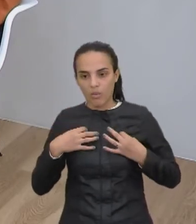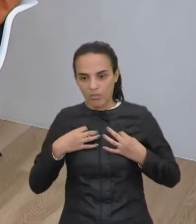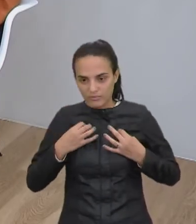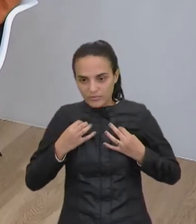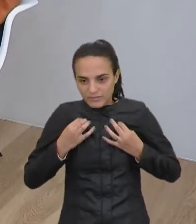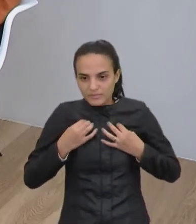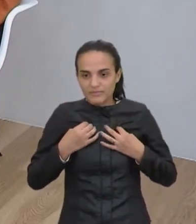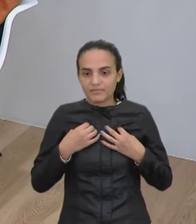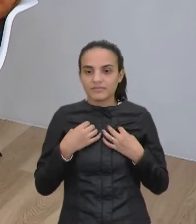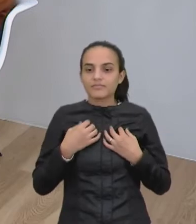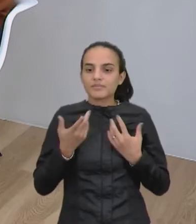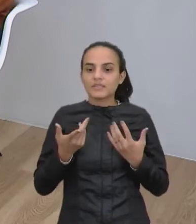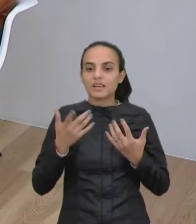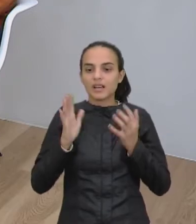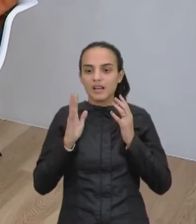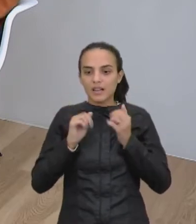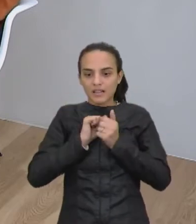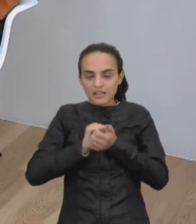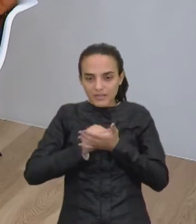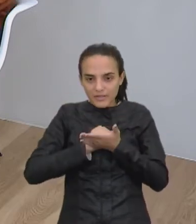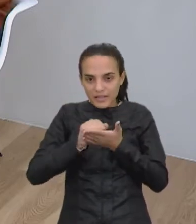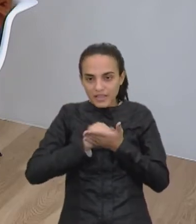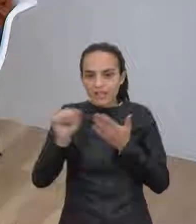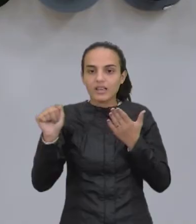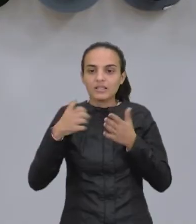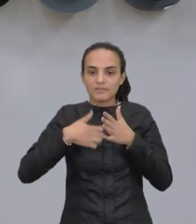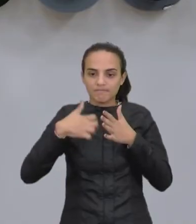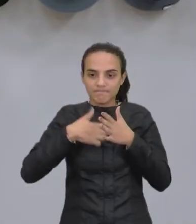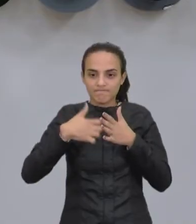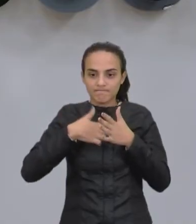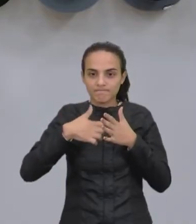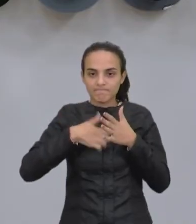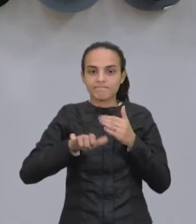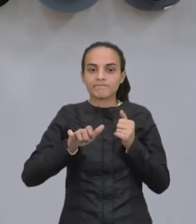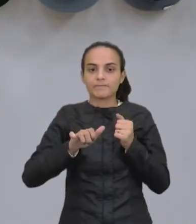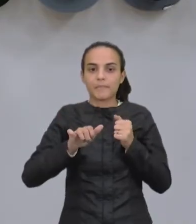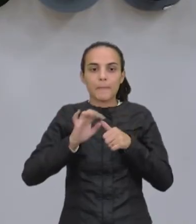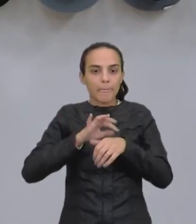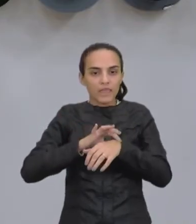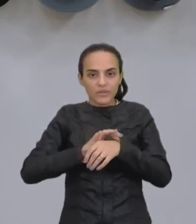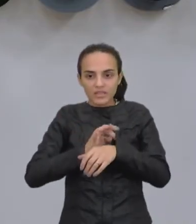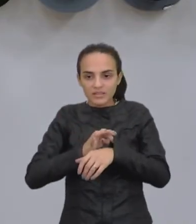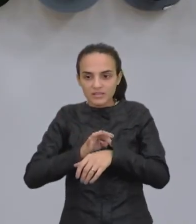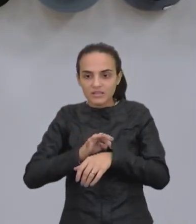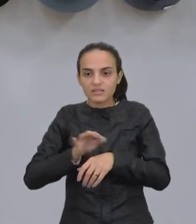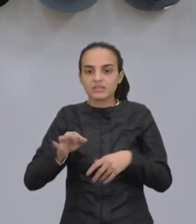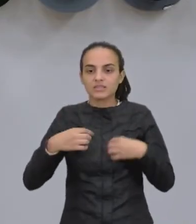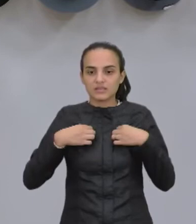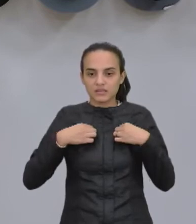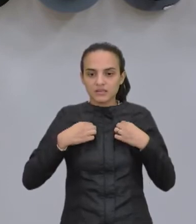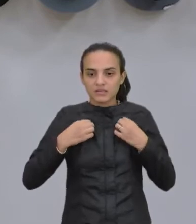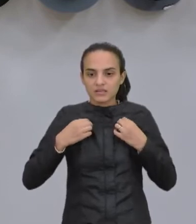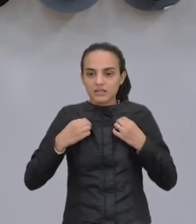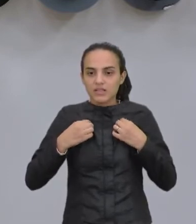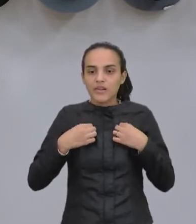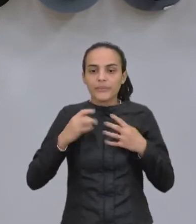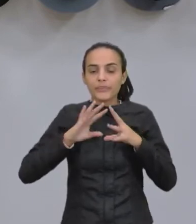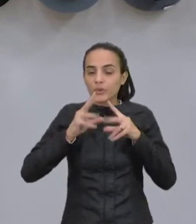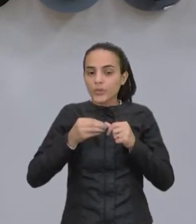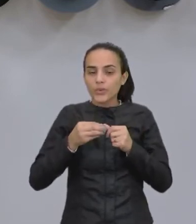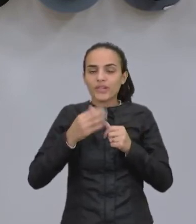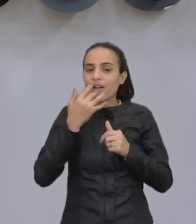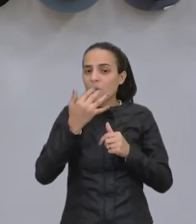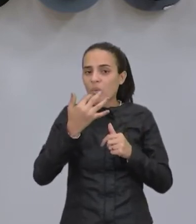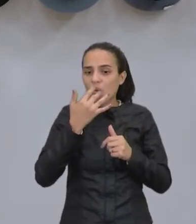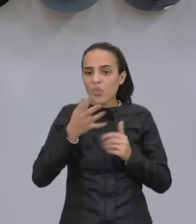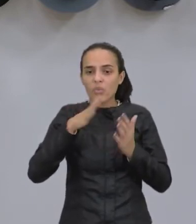né, a lavagem, né, na indústria utilizam lavar roupa, tecido, na processão de fabricação, toda aquela tinta,